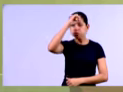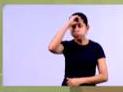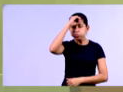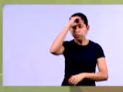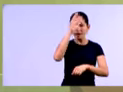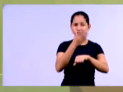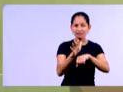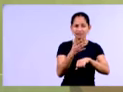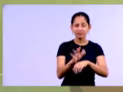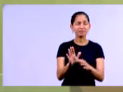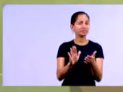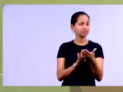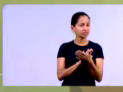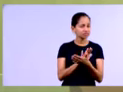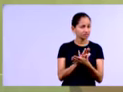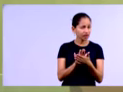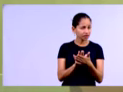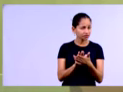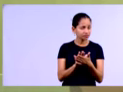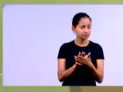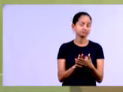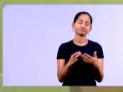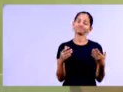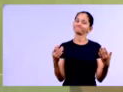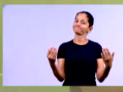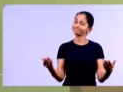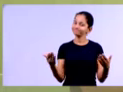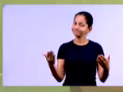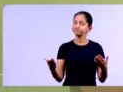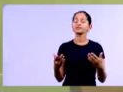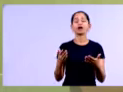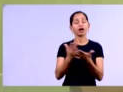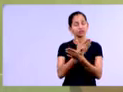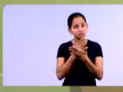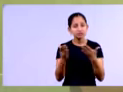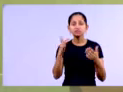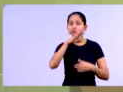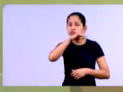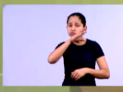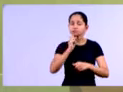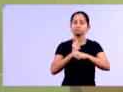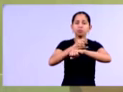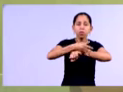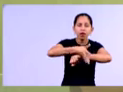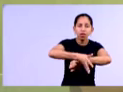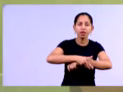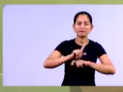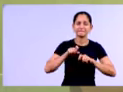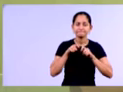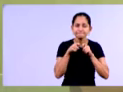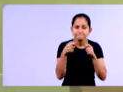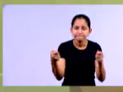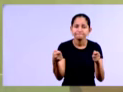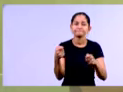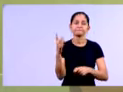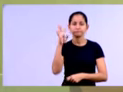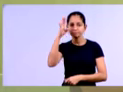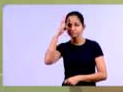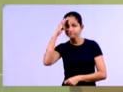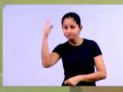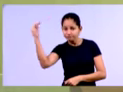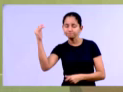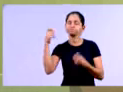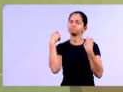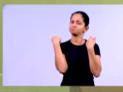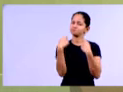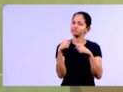disponível para você treinar, que às vezes eu sei, né, é de madrugada, é de manhã cedo e assim vai. Mas sucesso, força, que